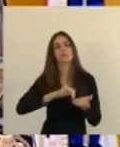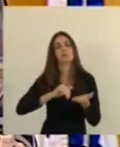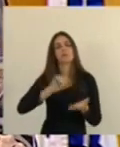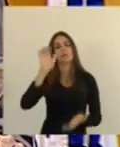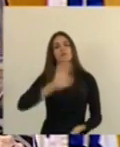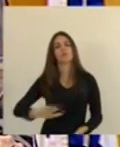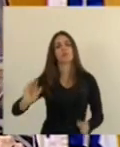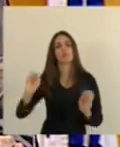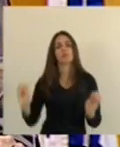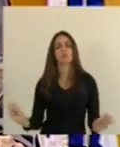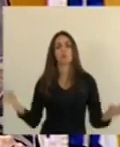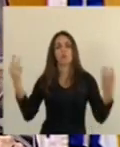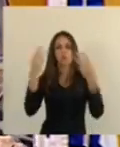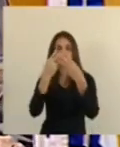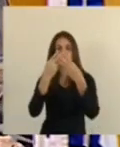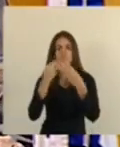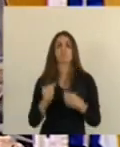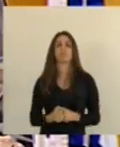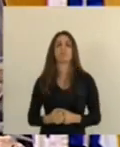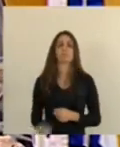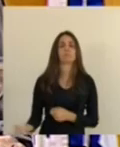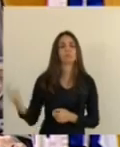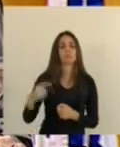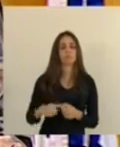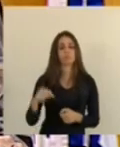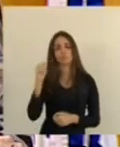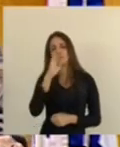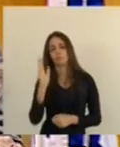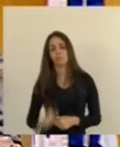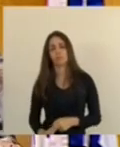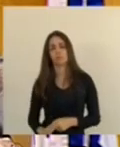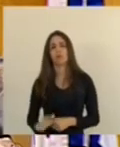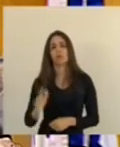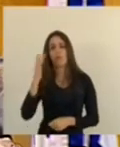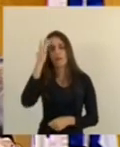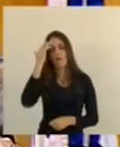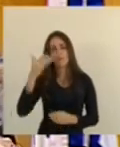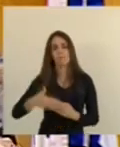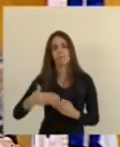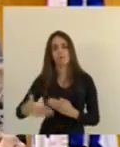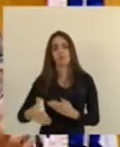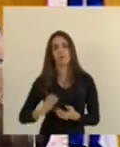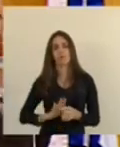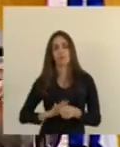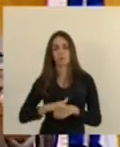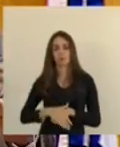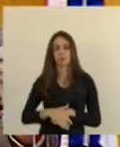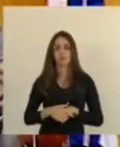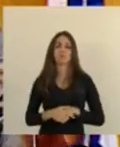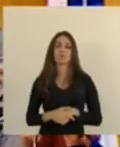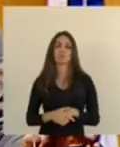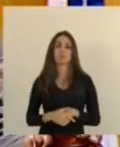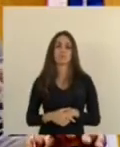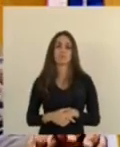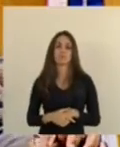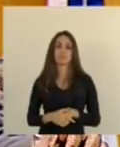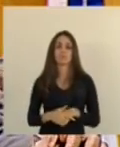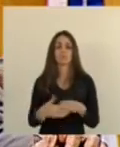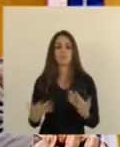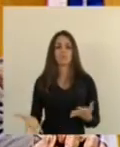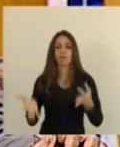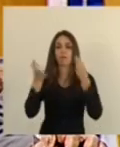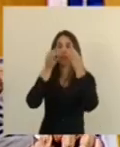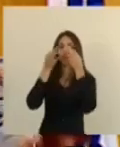António Guterres o retorno ao Brasil está previsto para amanhã à noite polemizar e chamar a